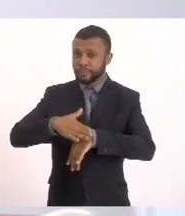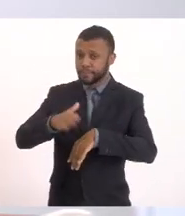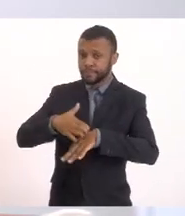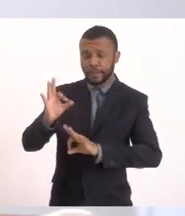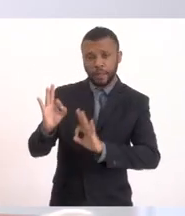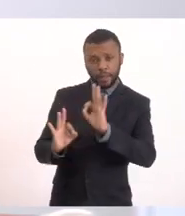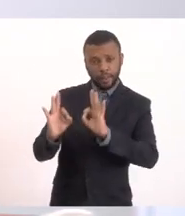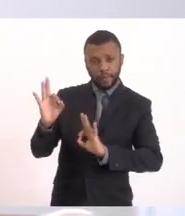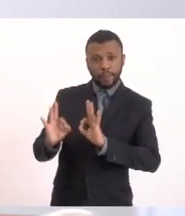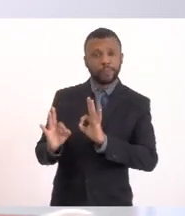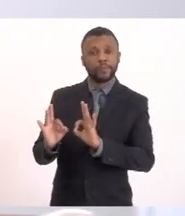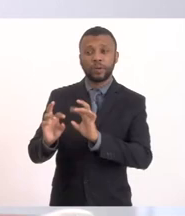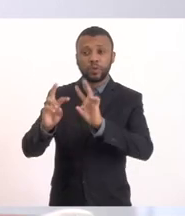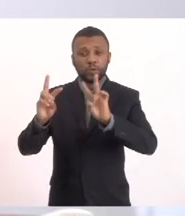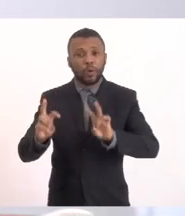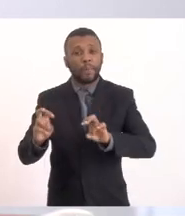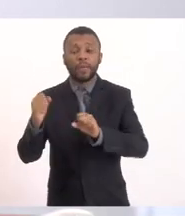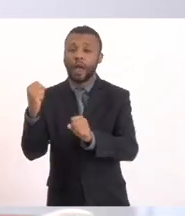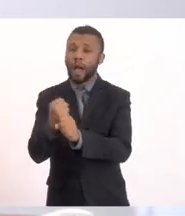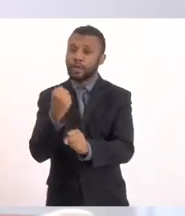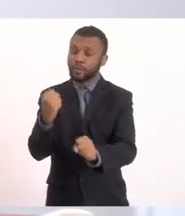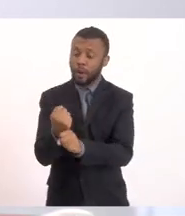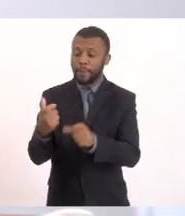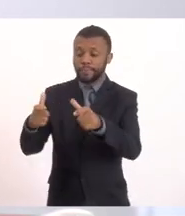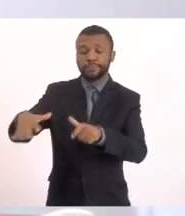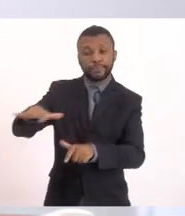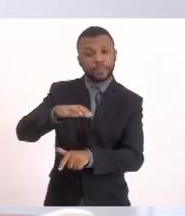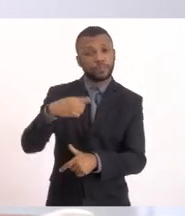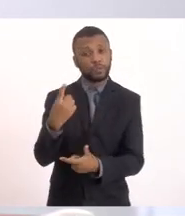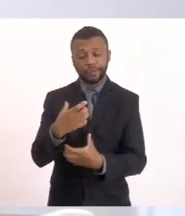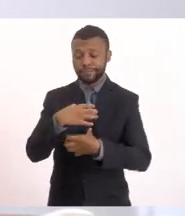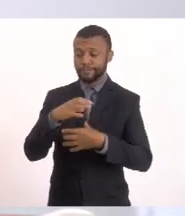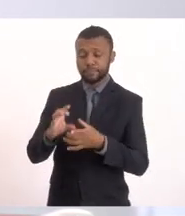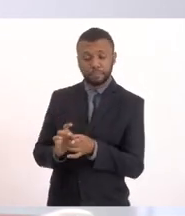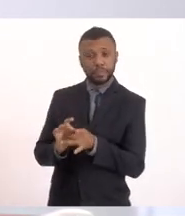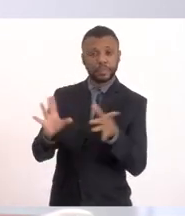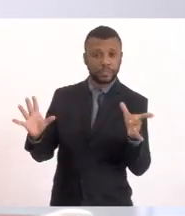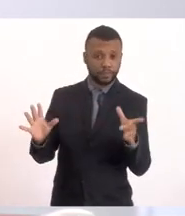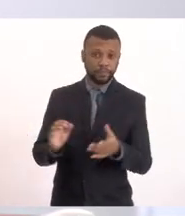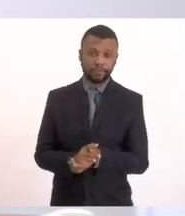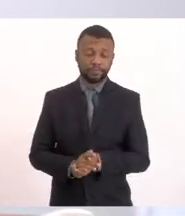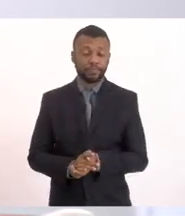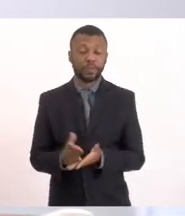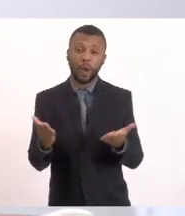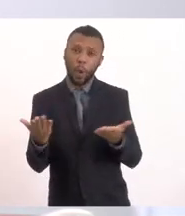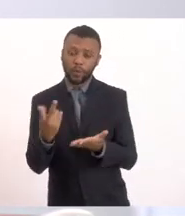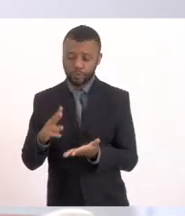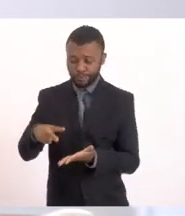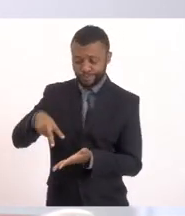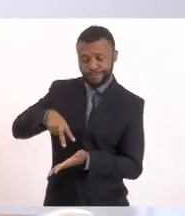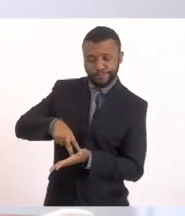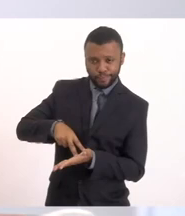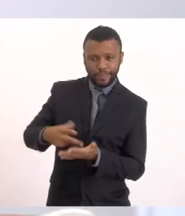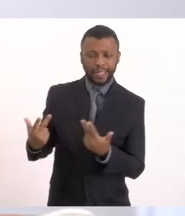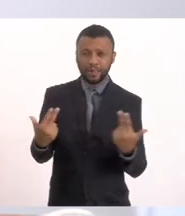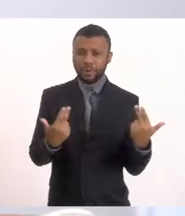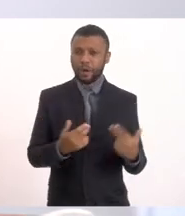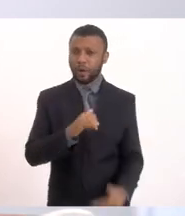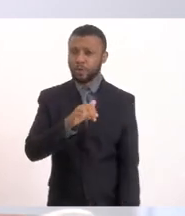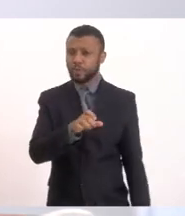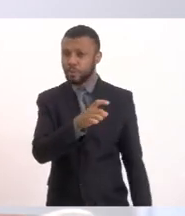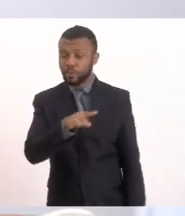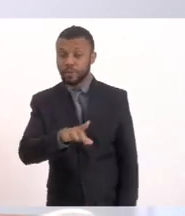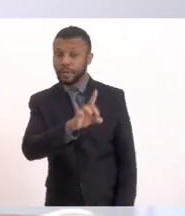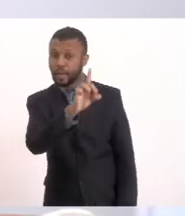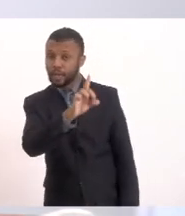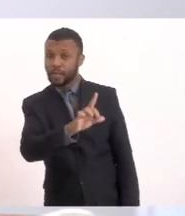e nos colocamos à disposição. Eu estou aqui hoje com o João, que é gerente lá na Diretoria de Recuperação